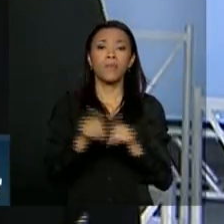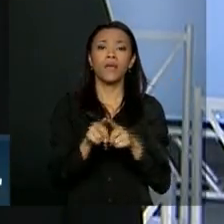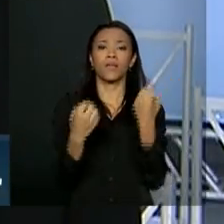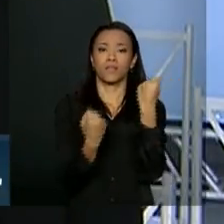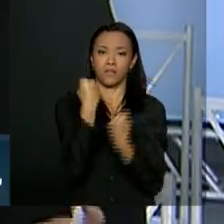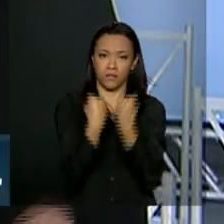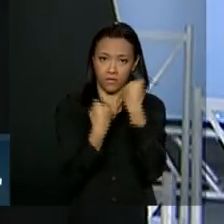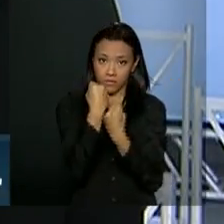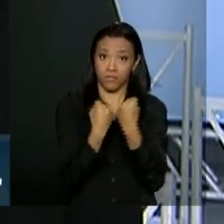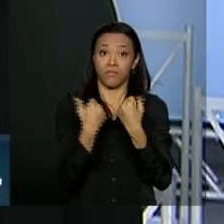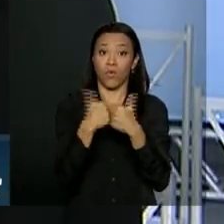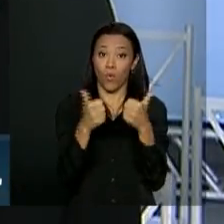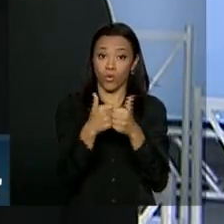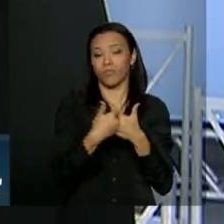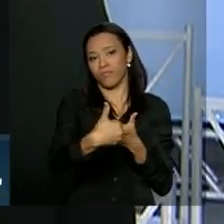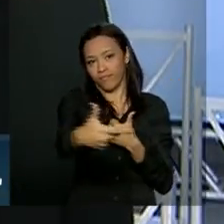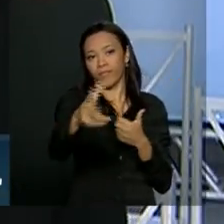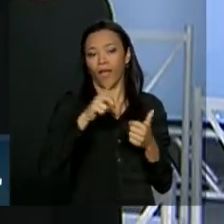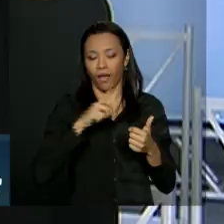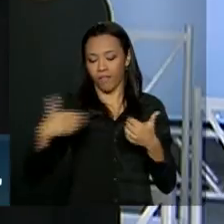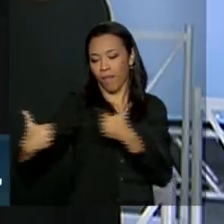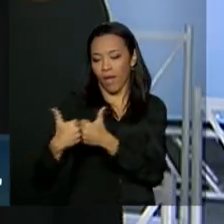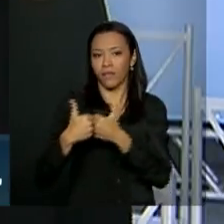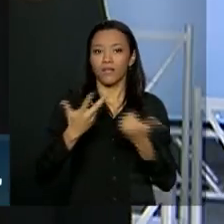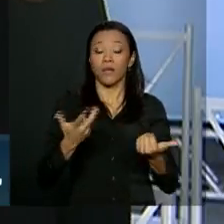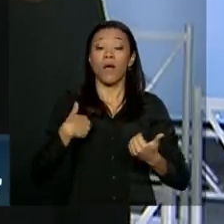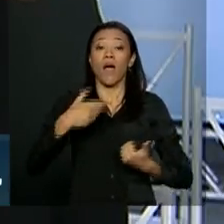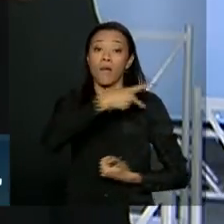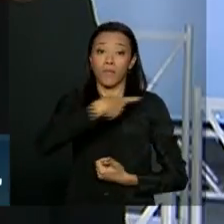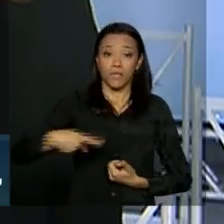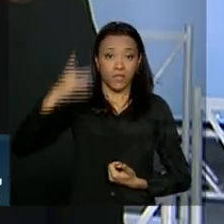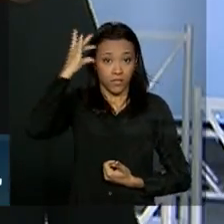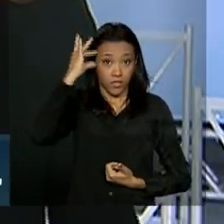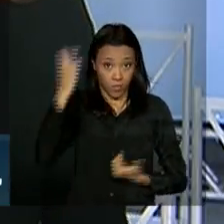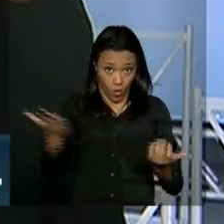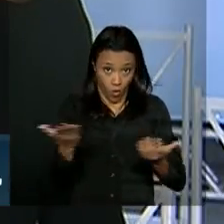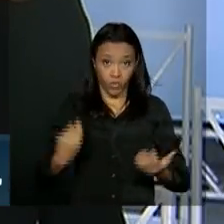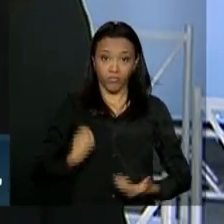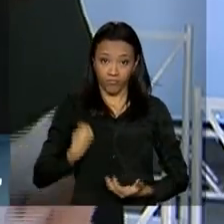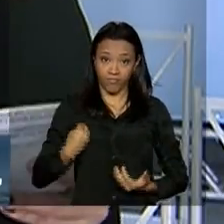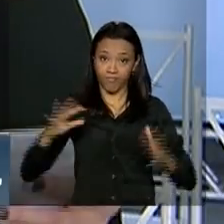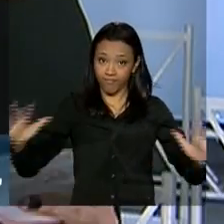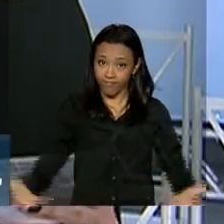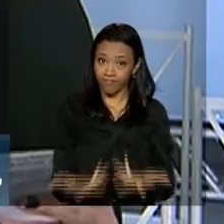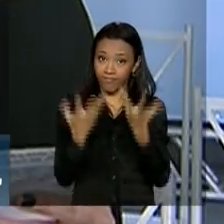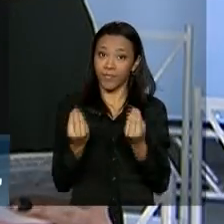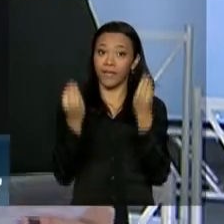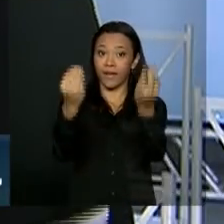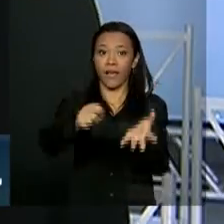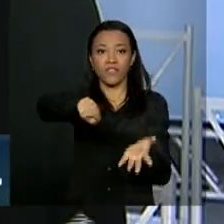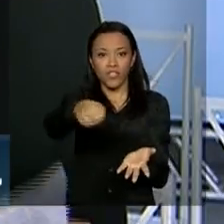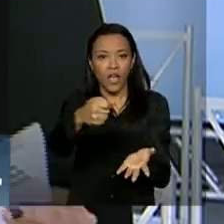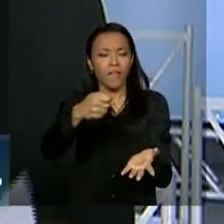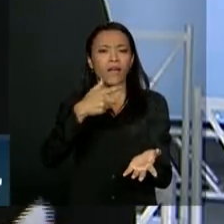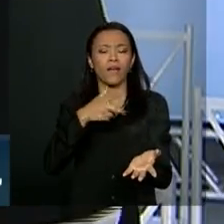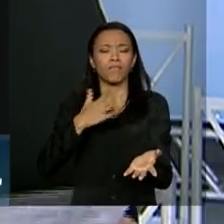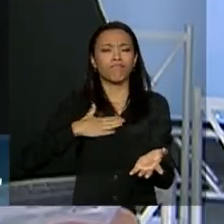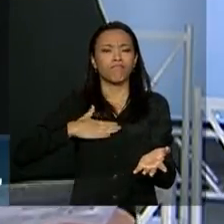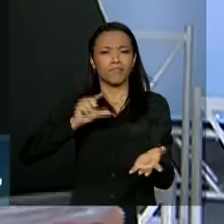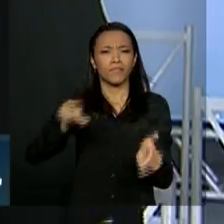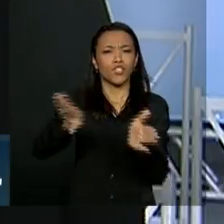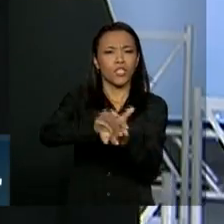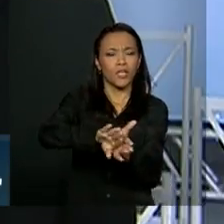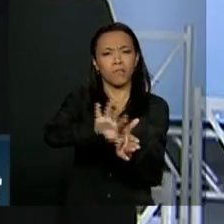público. A presidenta Dilma Rousseff participa da cerimônia de entrega das chaves aos moradores. A chegada dela está prevista para logo